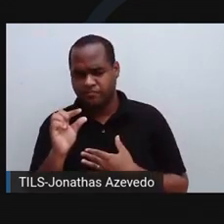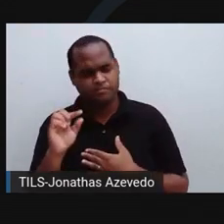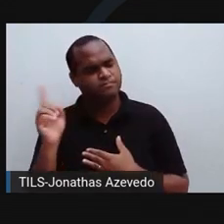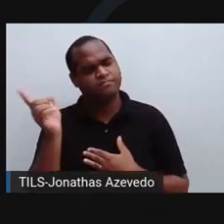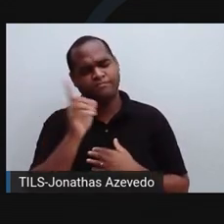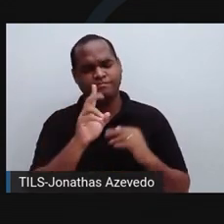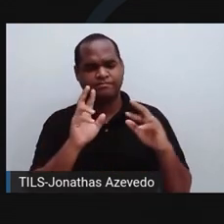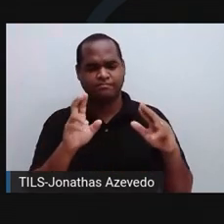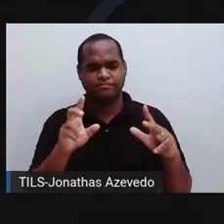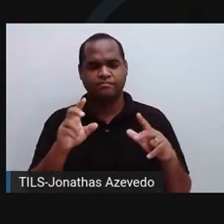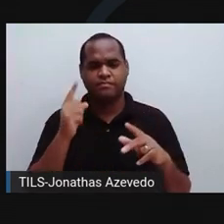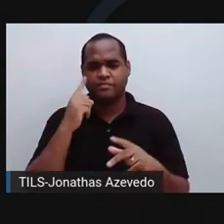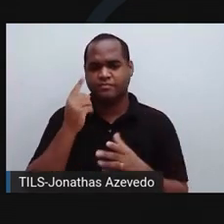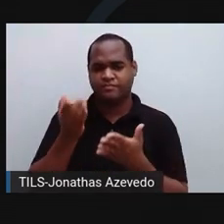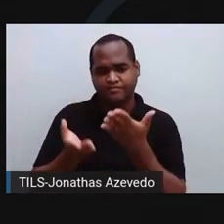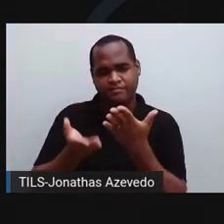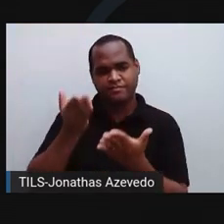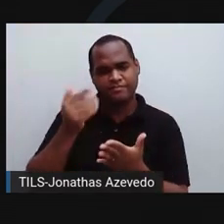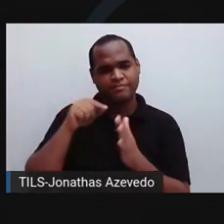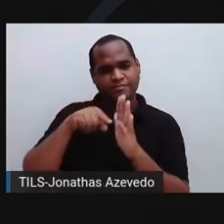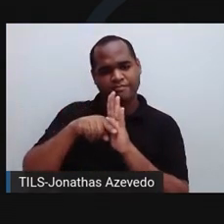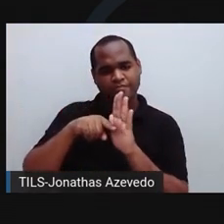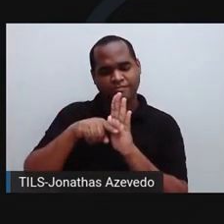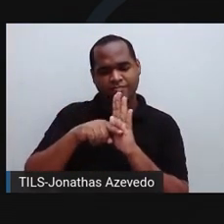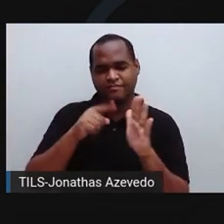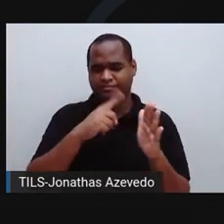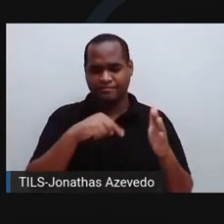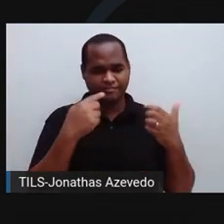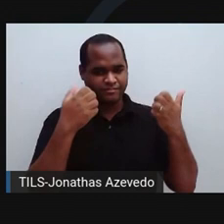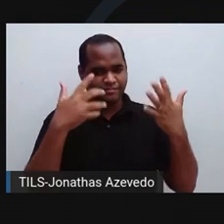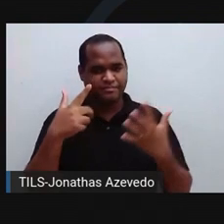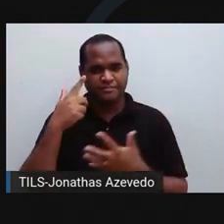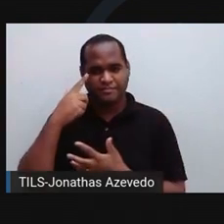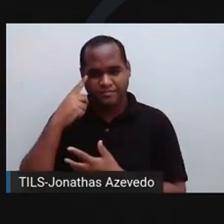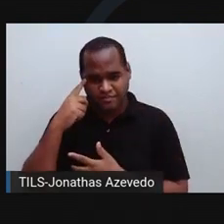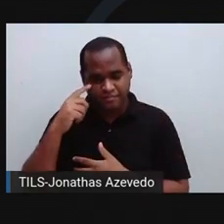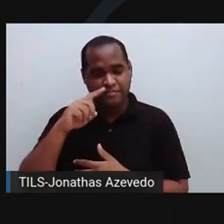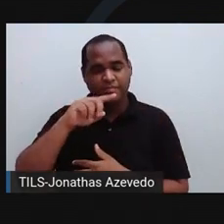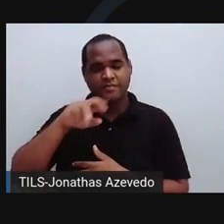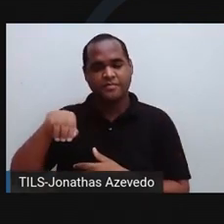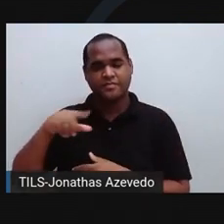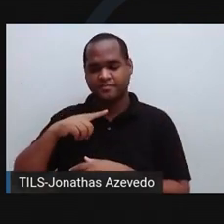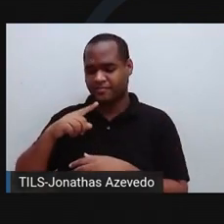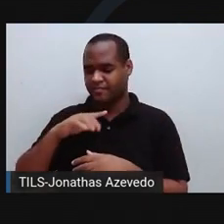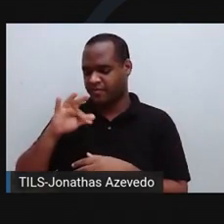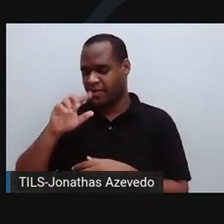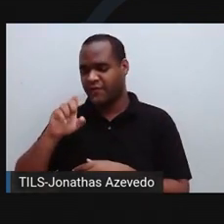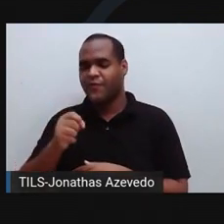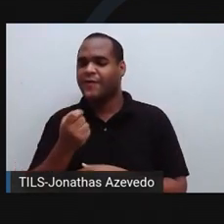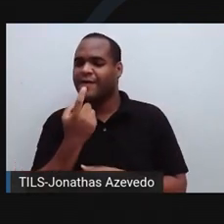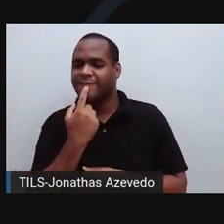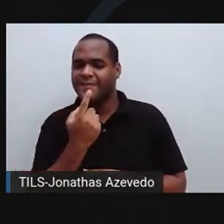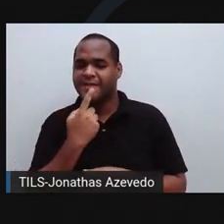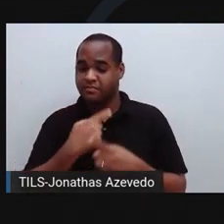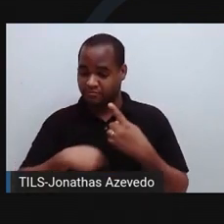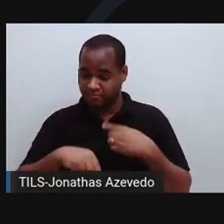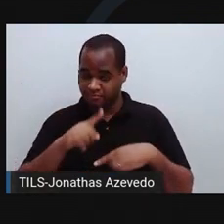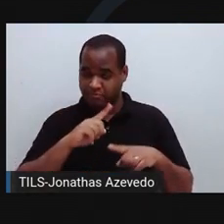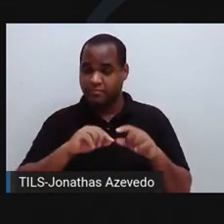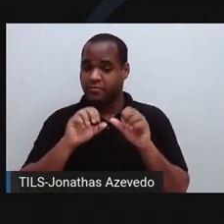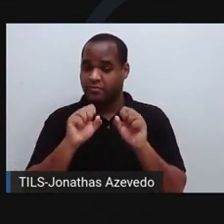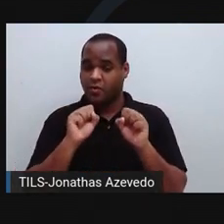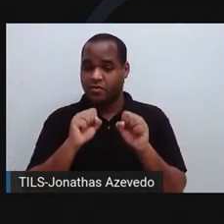apontou aquele trabalho dos pesquisadores chineses que eu citei antes, quando essa infecção por fungo alcança a corrente sanguínea, a taxa de mortalidade sobe para